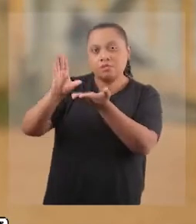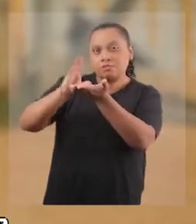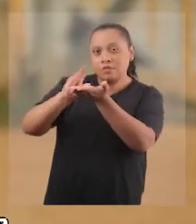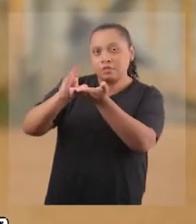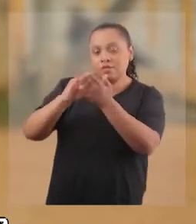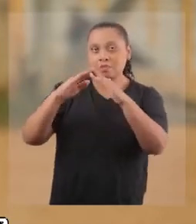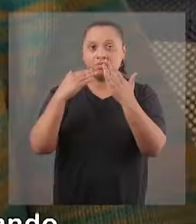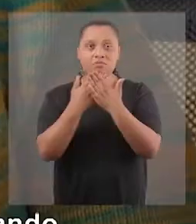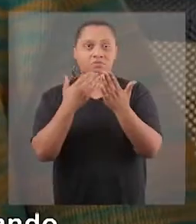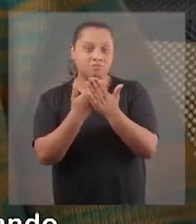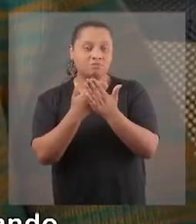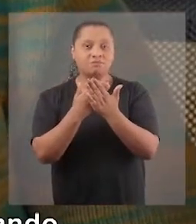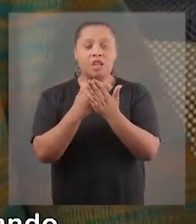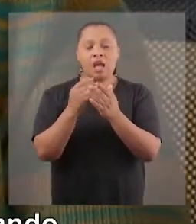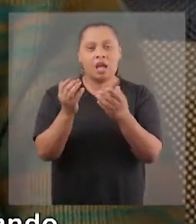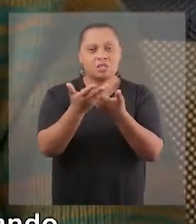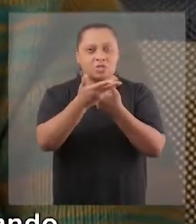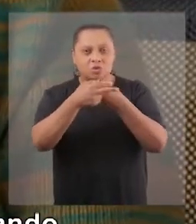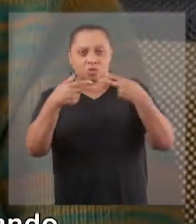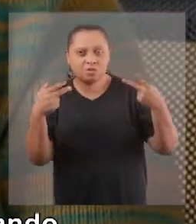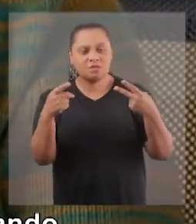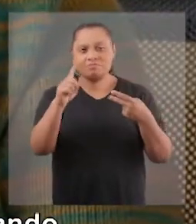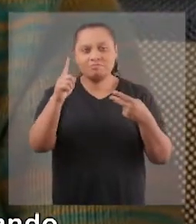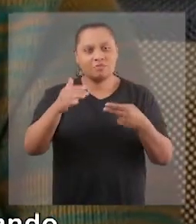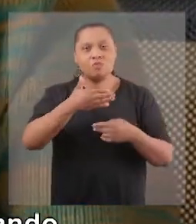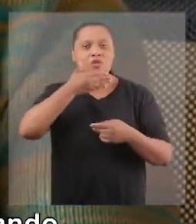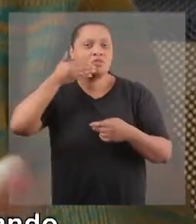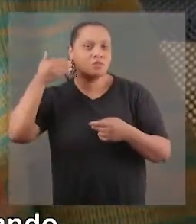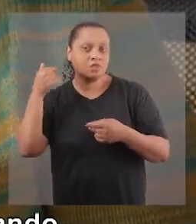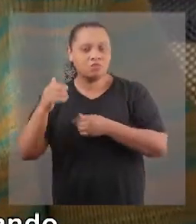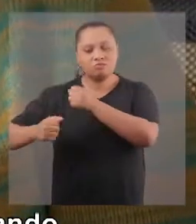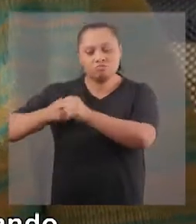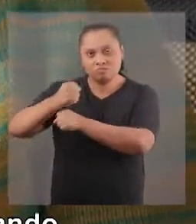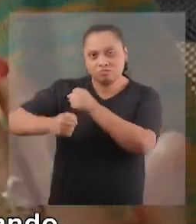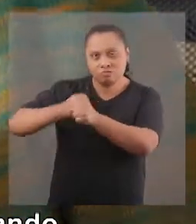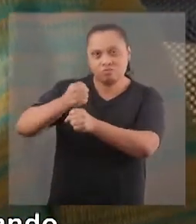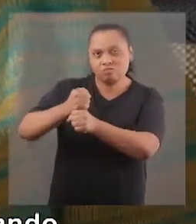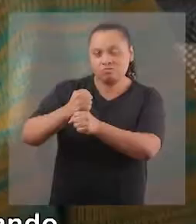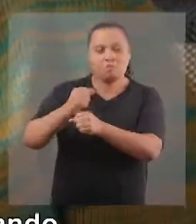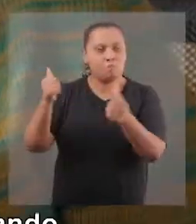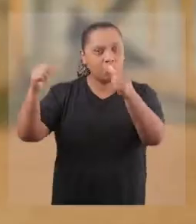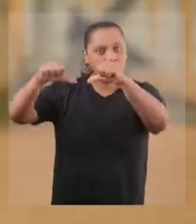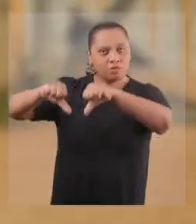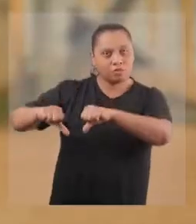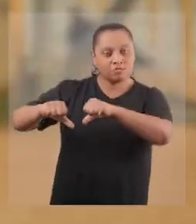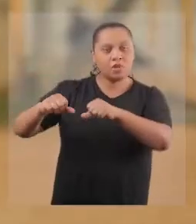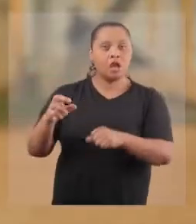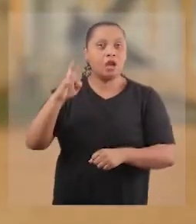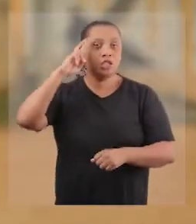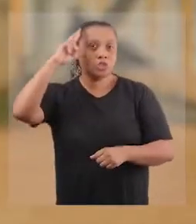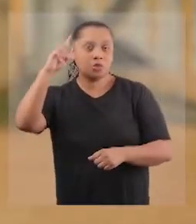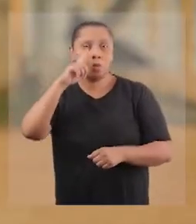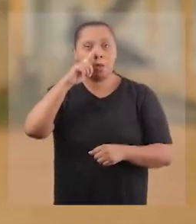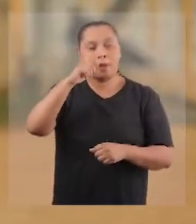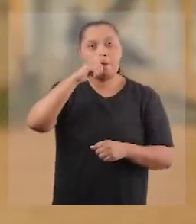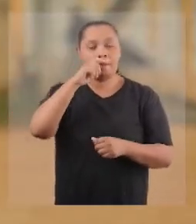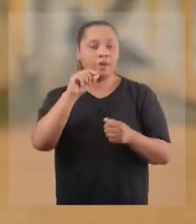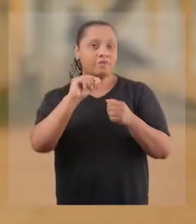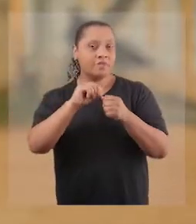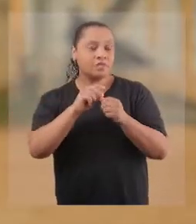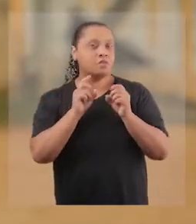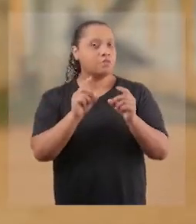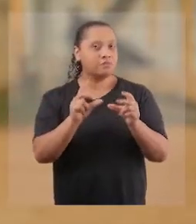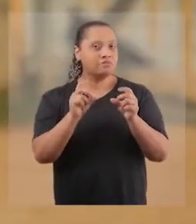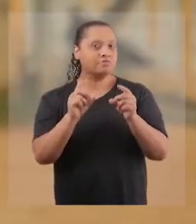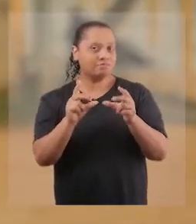verbas para a escola. As coisas não foram melhorando ao longo desses anos, elas foram piorando. Sendo a diretora e os pais